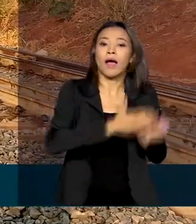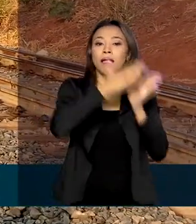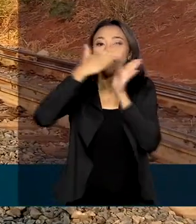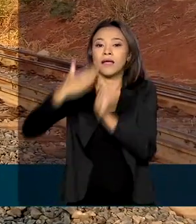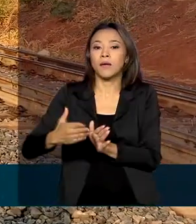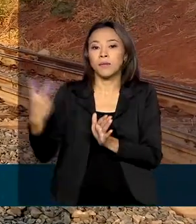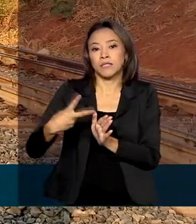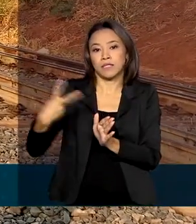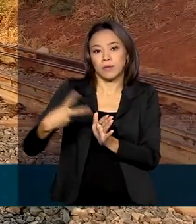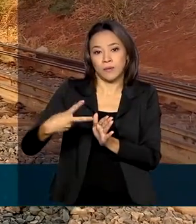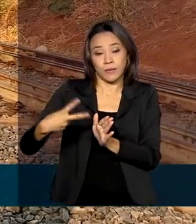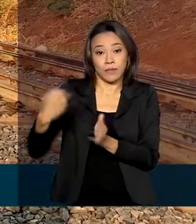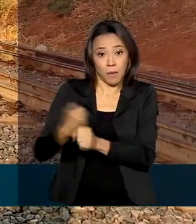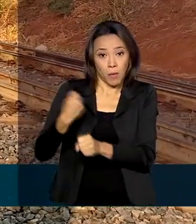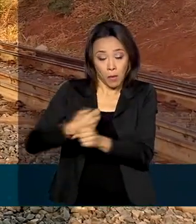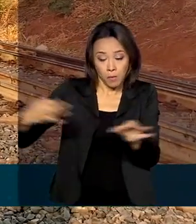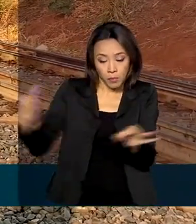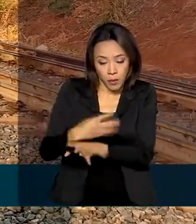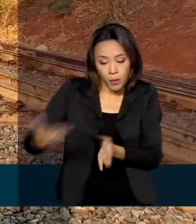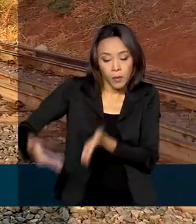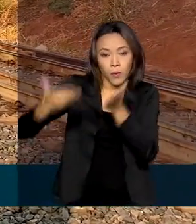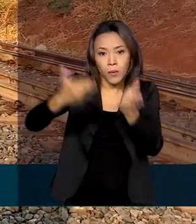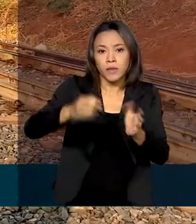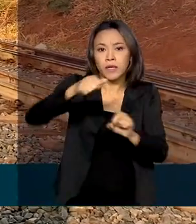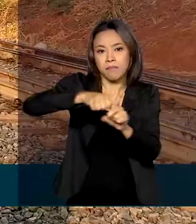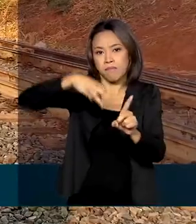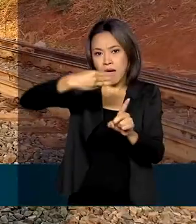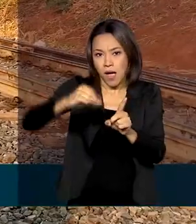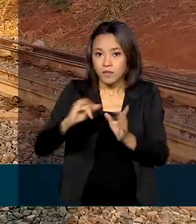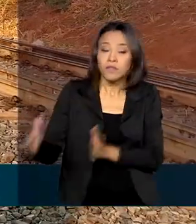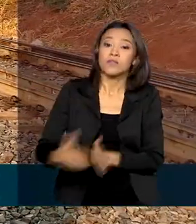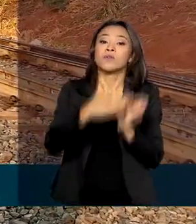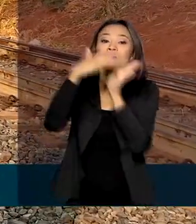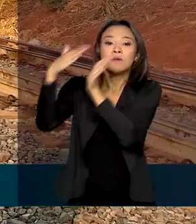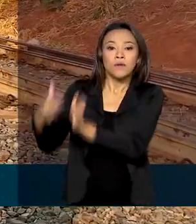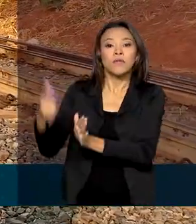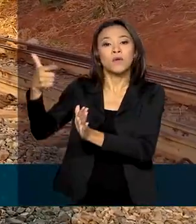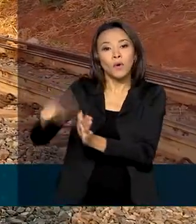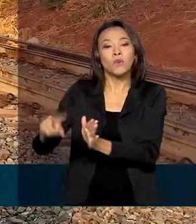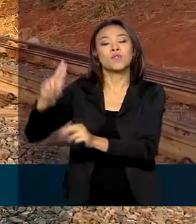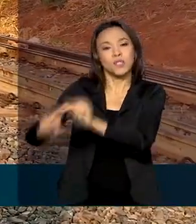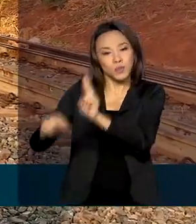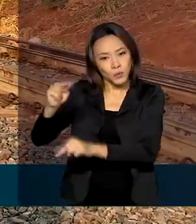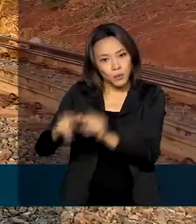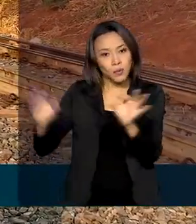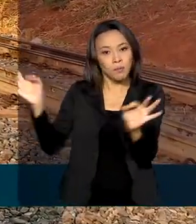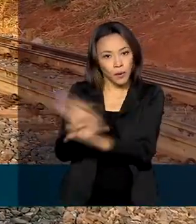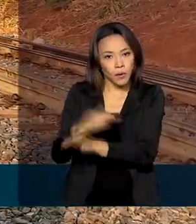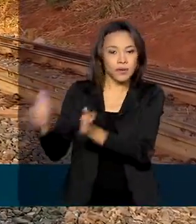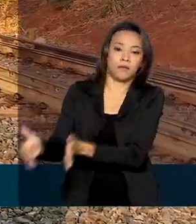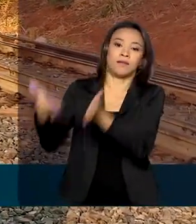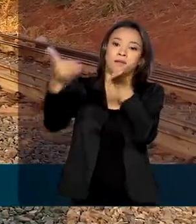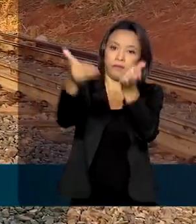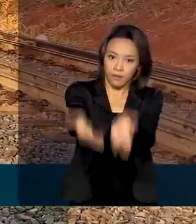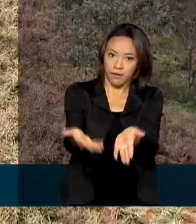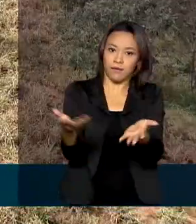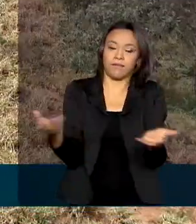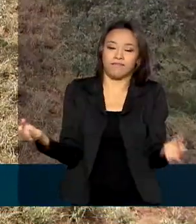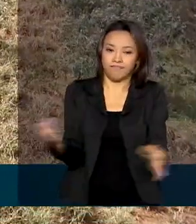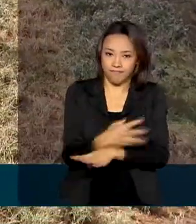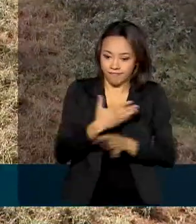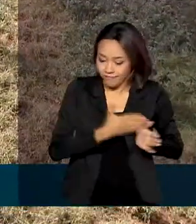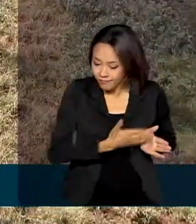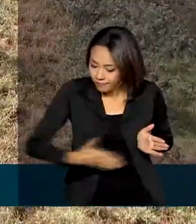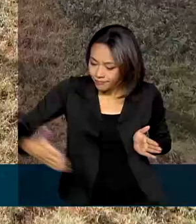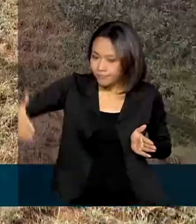entrega em março de 2021 e a entrega definitiva em julho, concluindo essa importante obra, esse importante eixo.